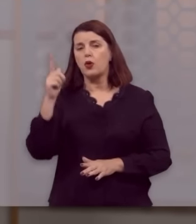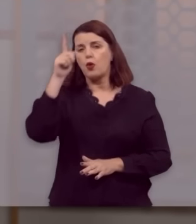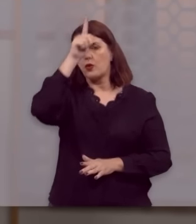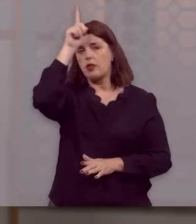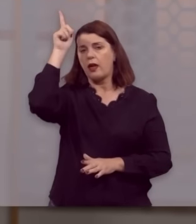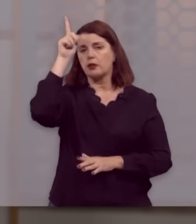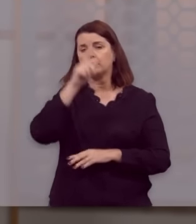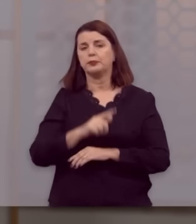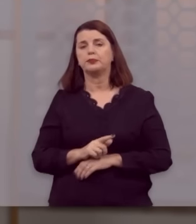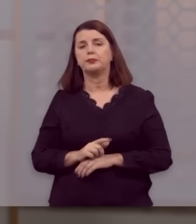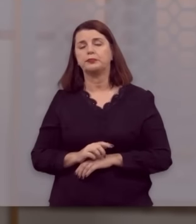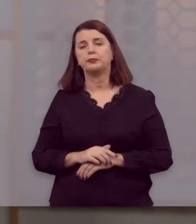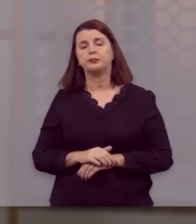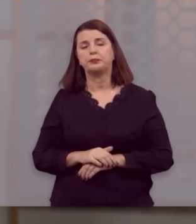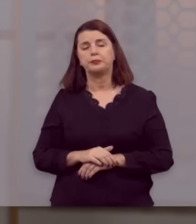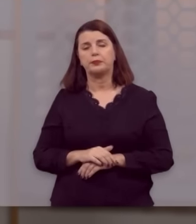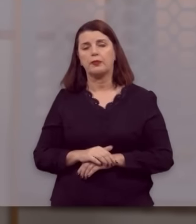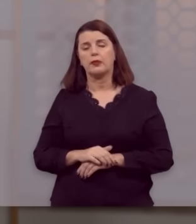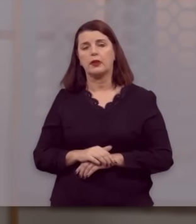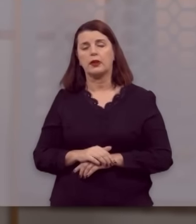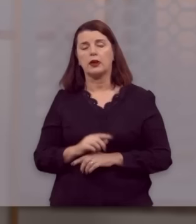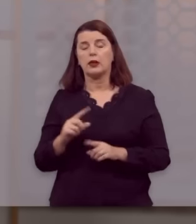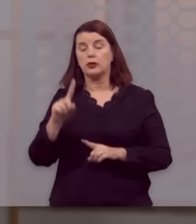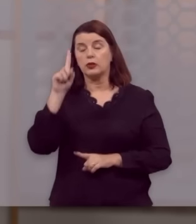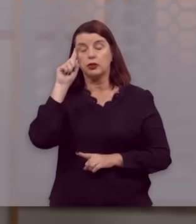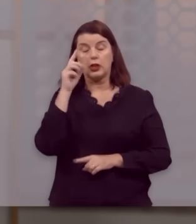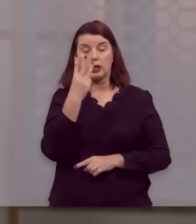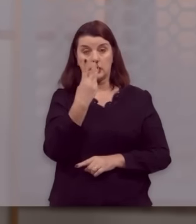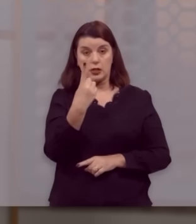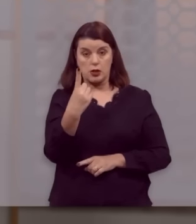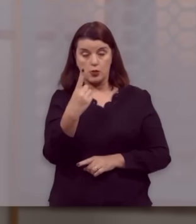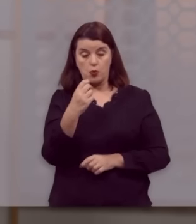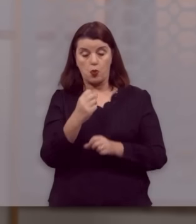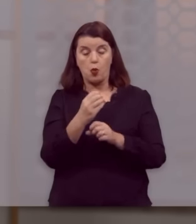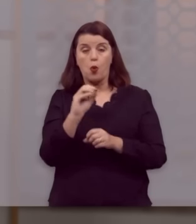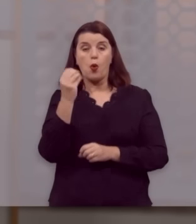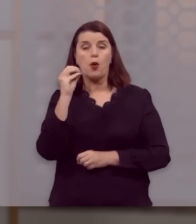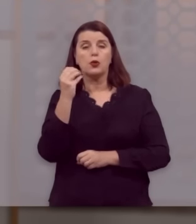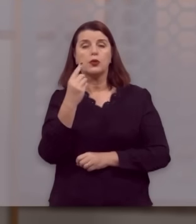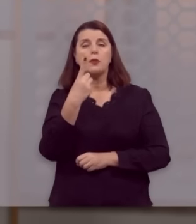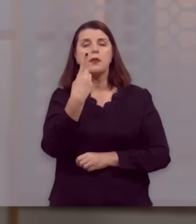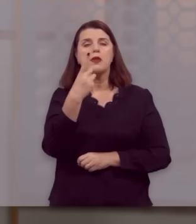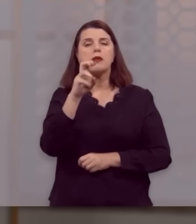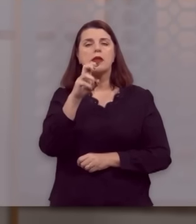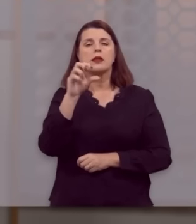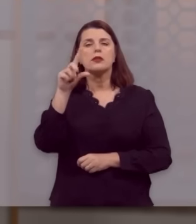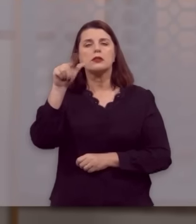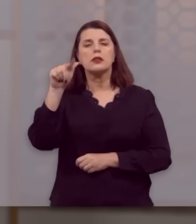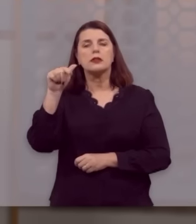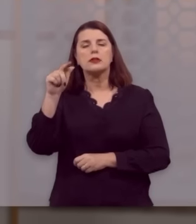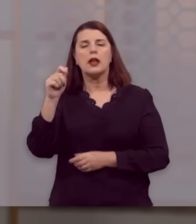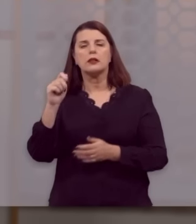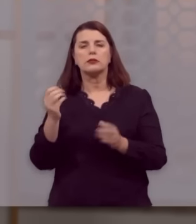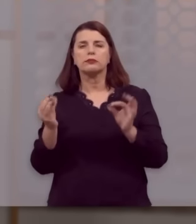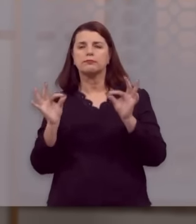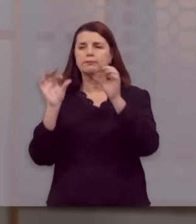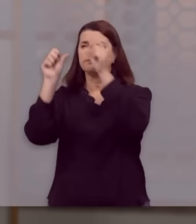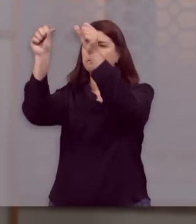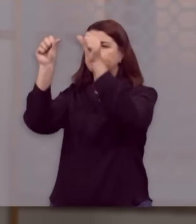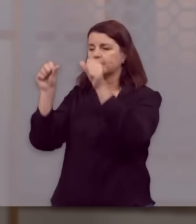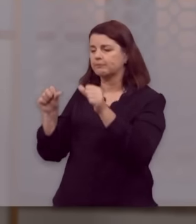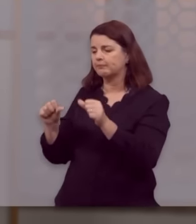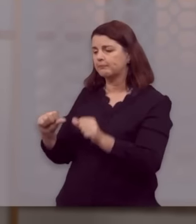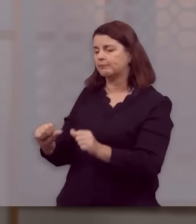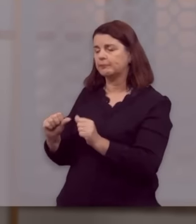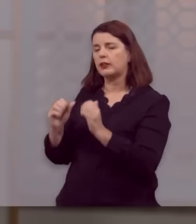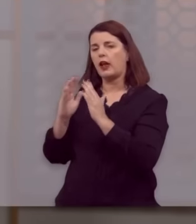Lutero, que no dia 31 de outubro de 1517 vai fixar nas portas da Igreja de Wittenberg